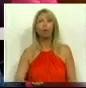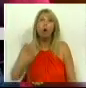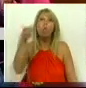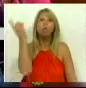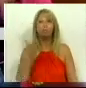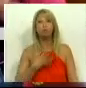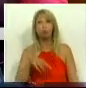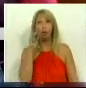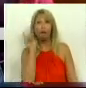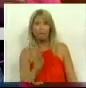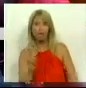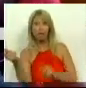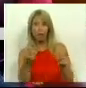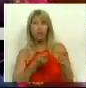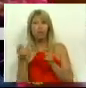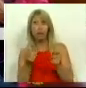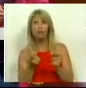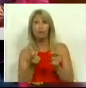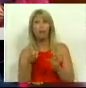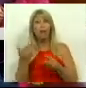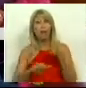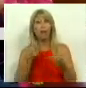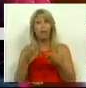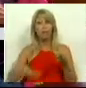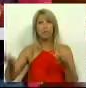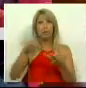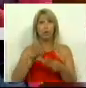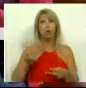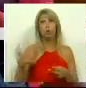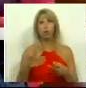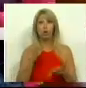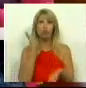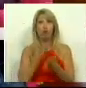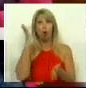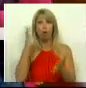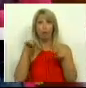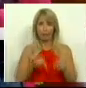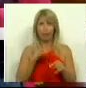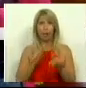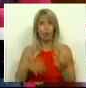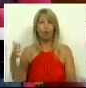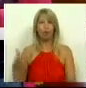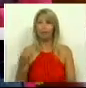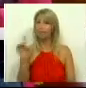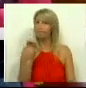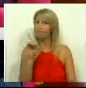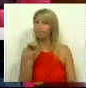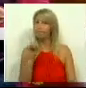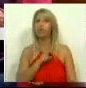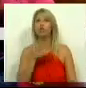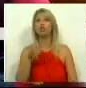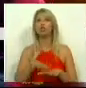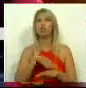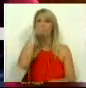confinado o debate e a avaliação do Estado da Nação ao Parlamento. Mas não, Srs. Membros do Governo. Não.